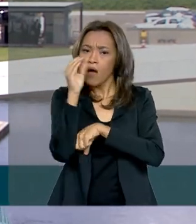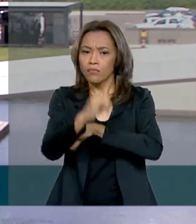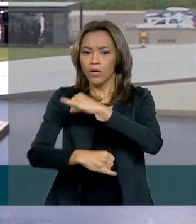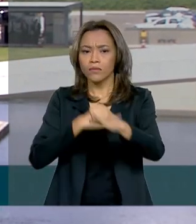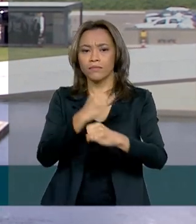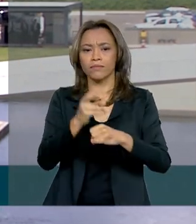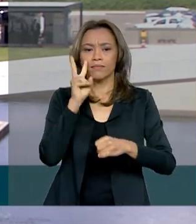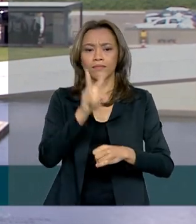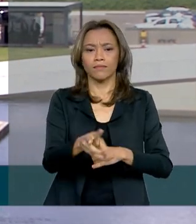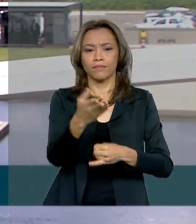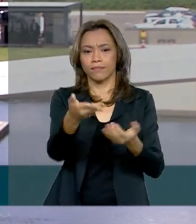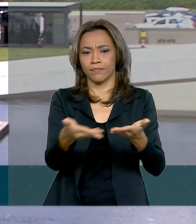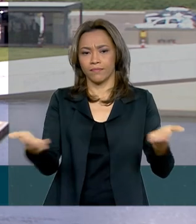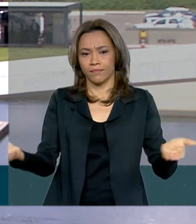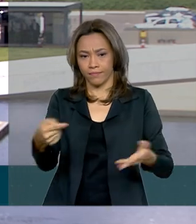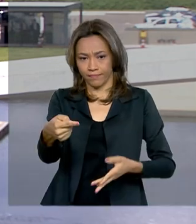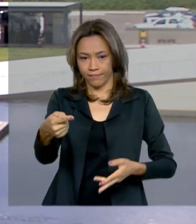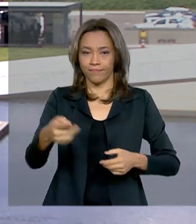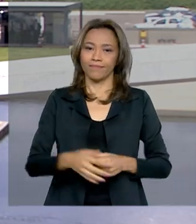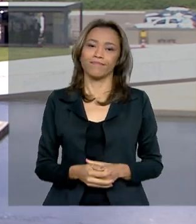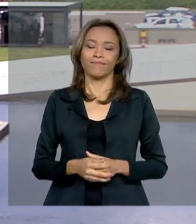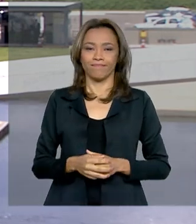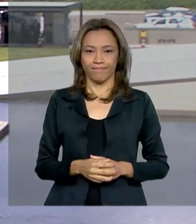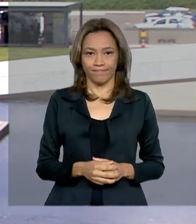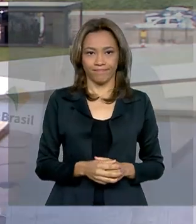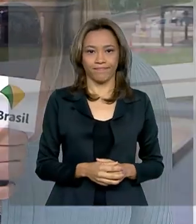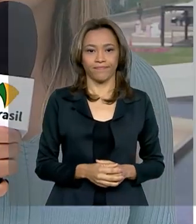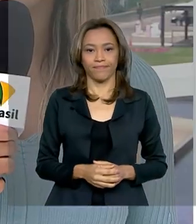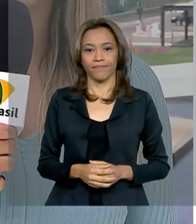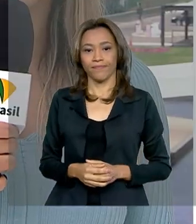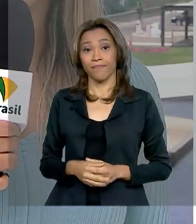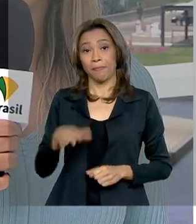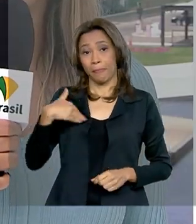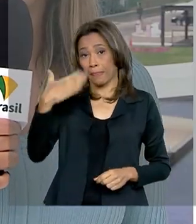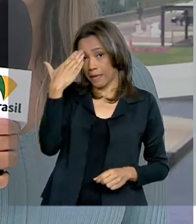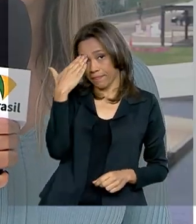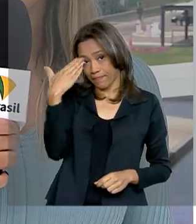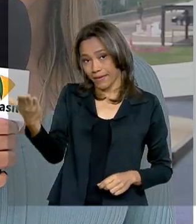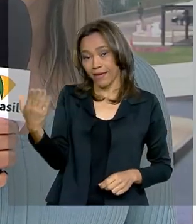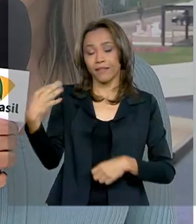.mec.gov.br. Volto com você, Renata. Obrigada, Selma, pelas suas informações.